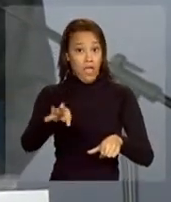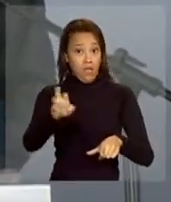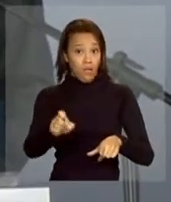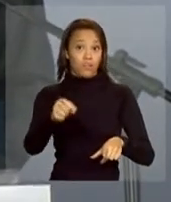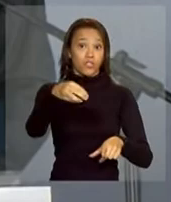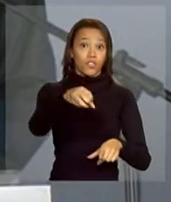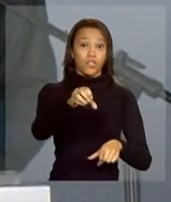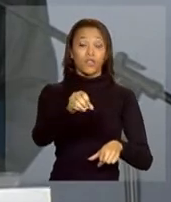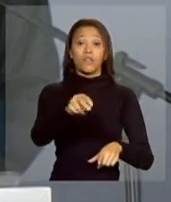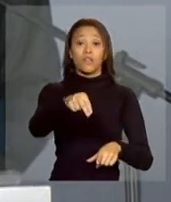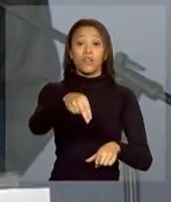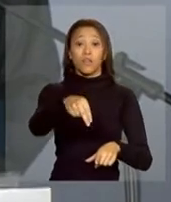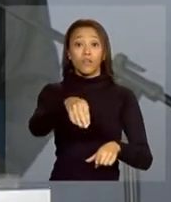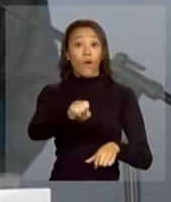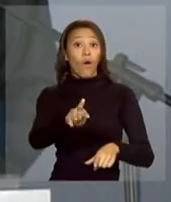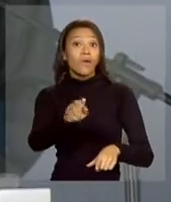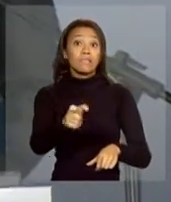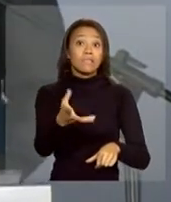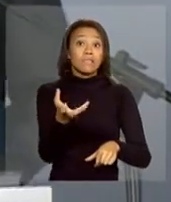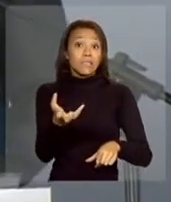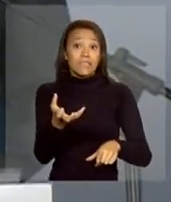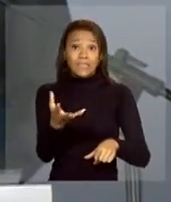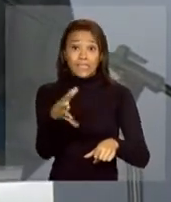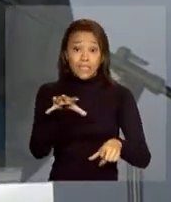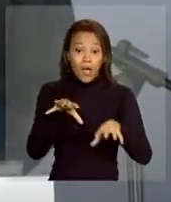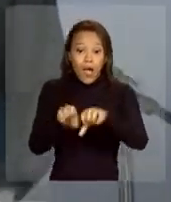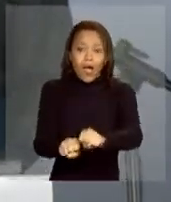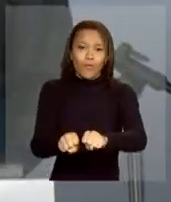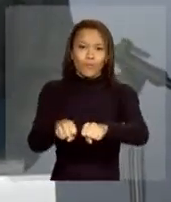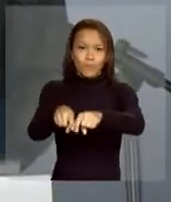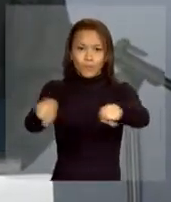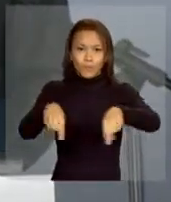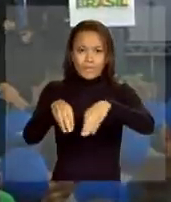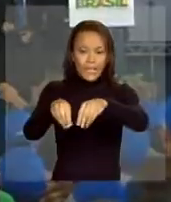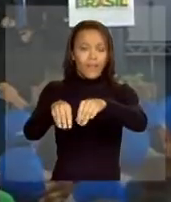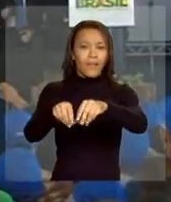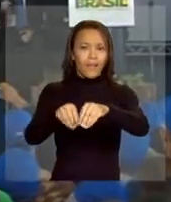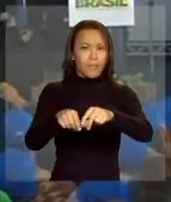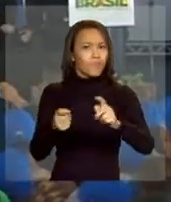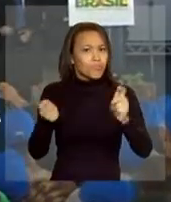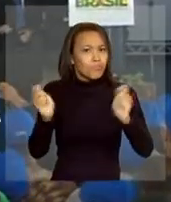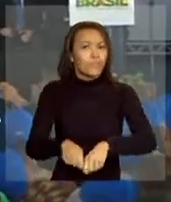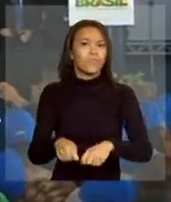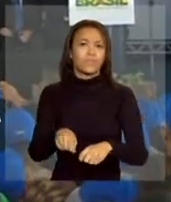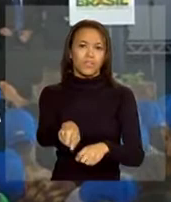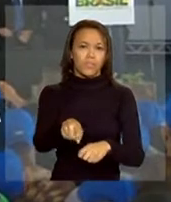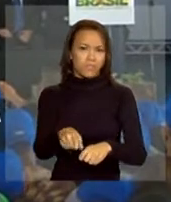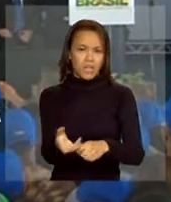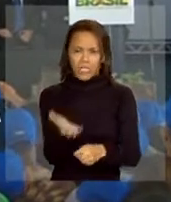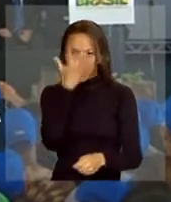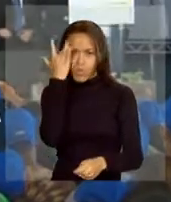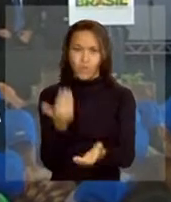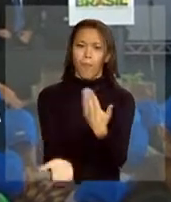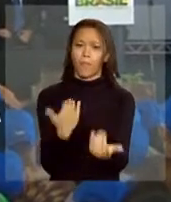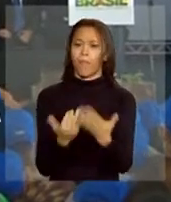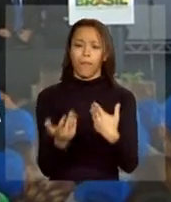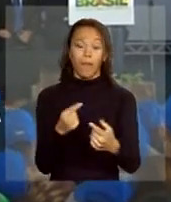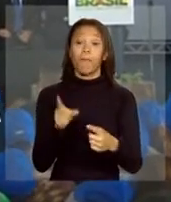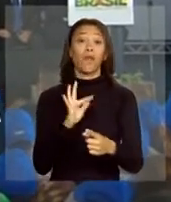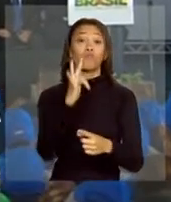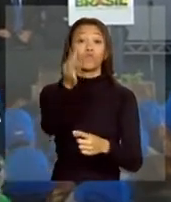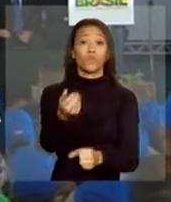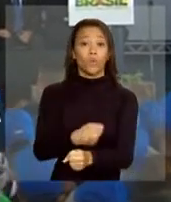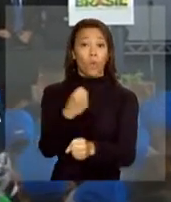abraçou o terreno da Gazarra para que esse terreno fosse desapropriado para fazer uma universidade